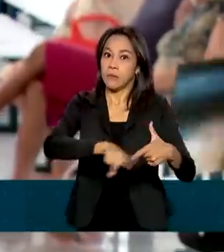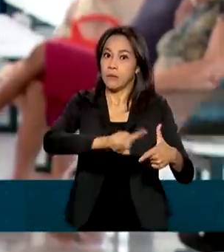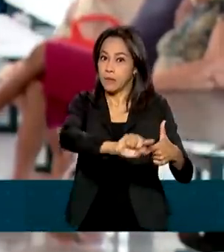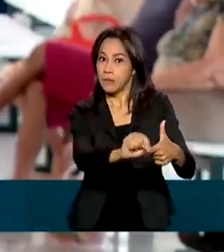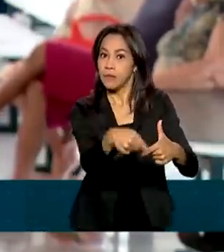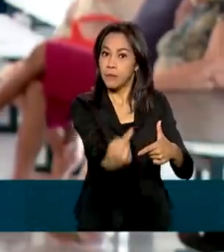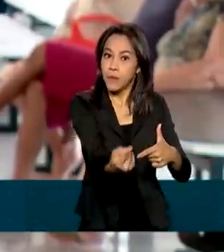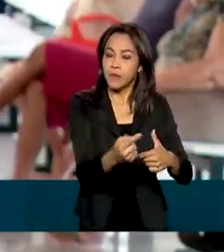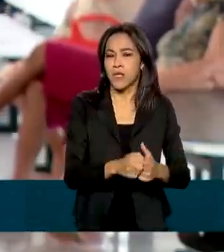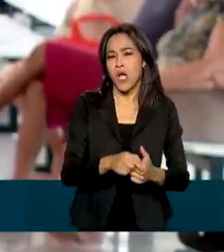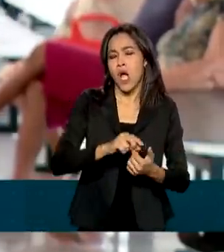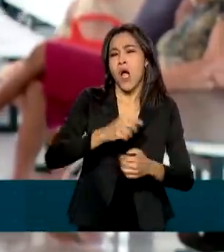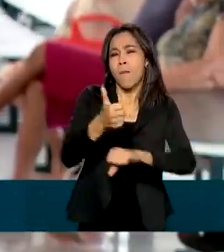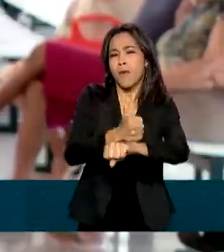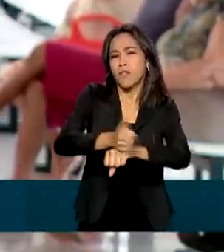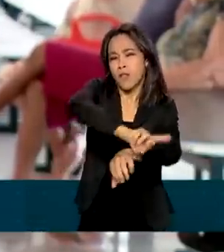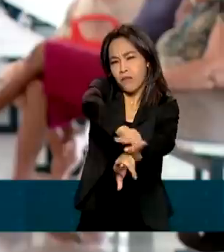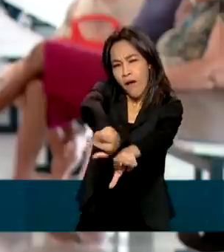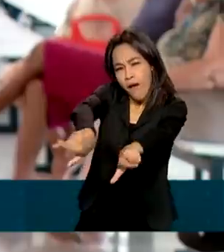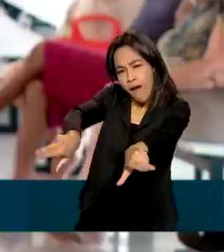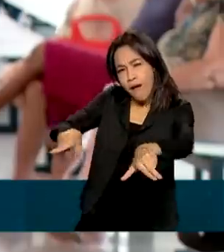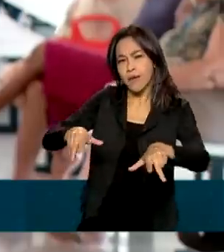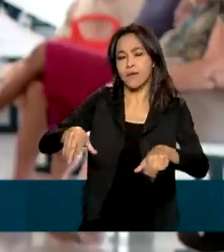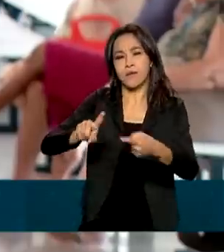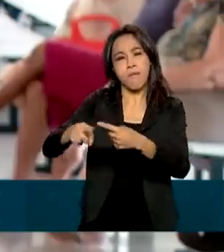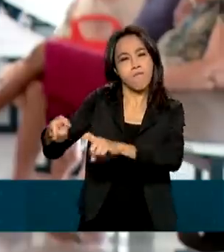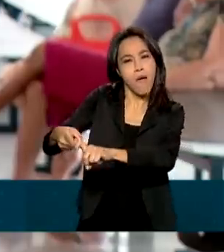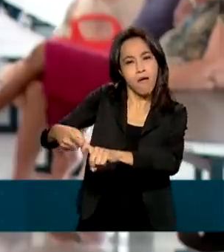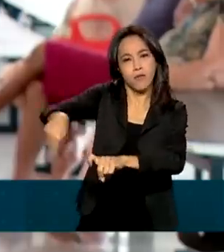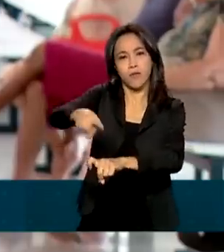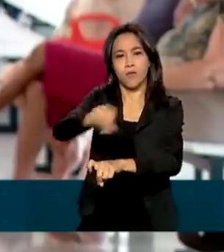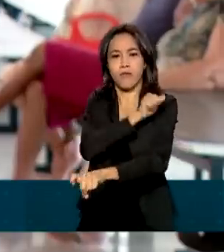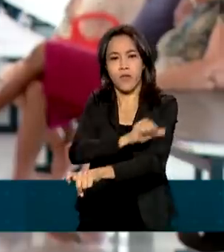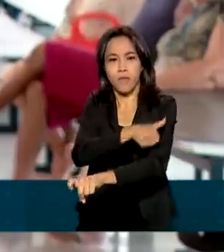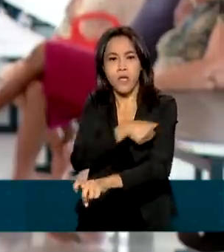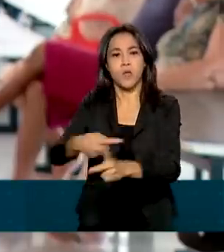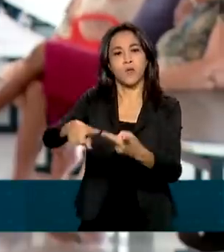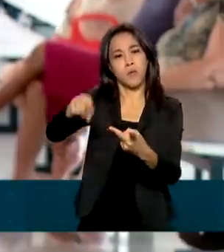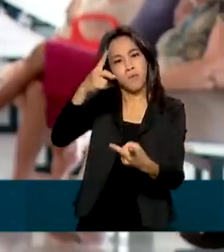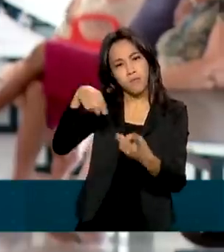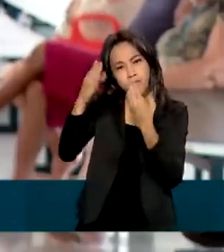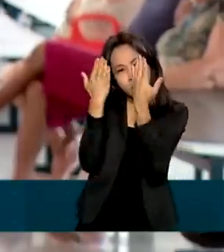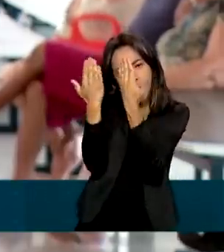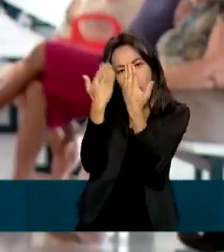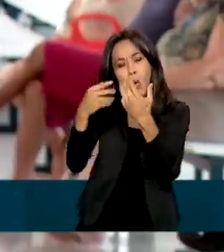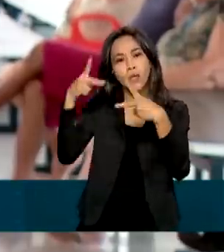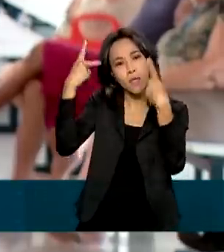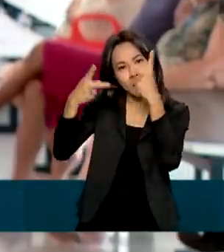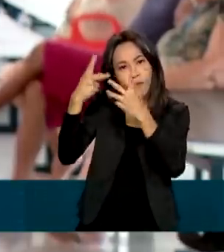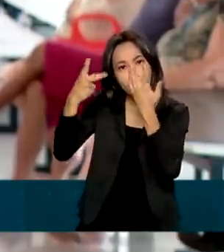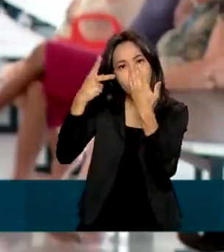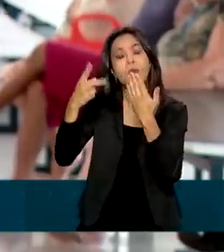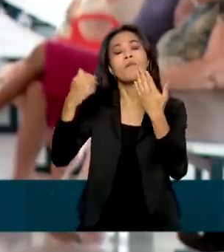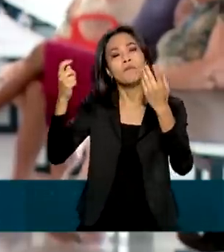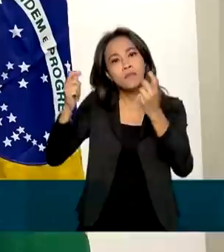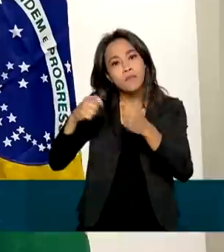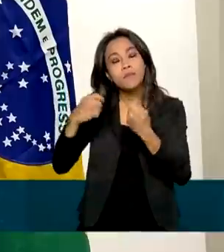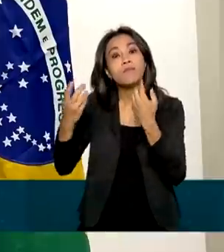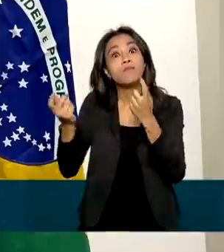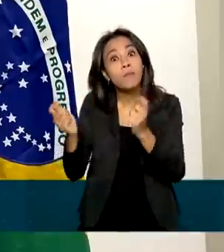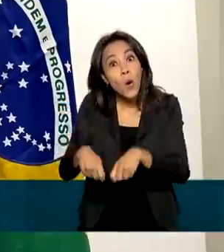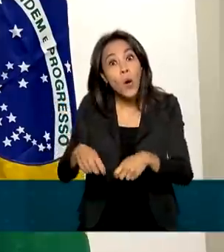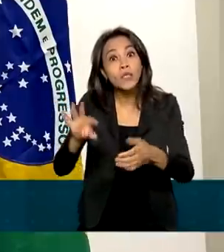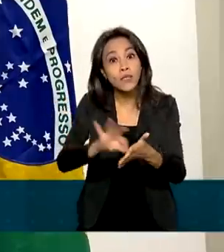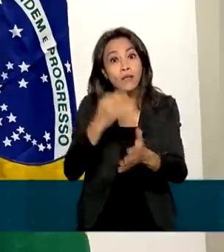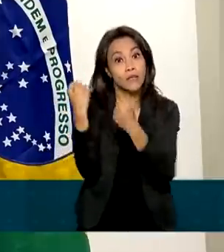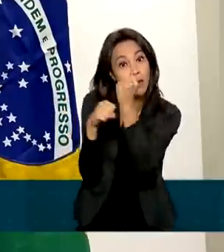Profissionais de várias áreas, como médicos, enfermeiros, psicólogos e terapeutas, podem se inscrever. Ao